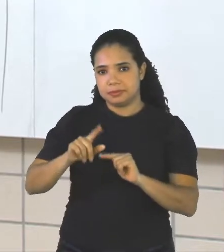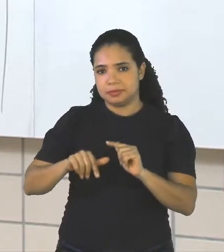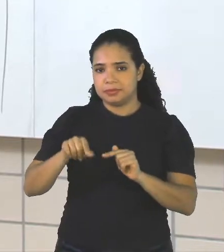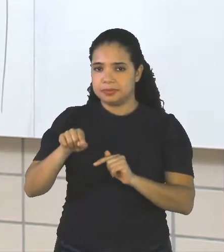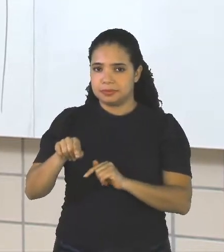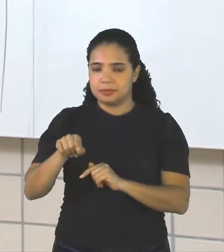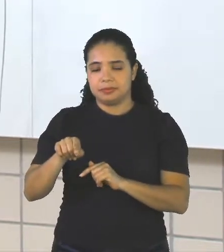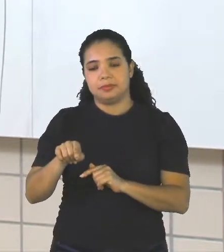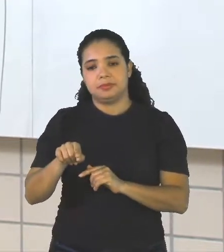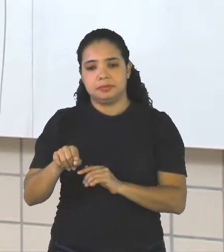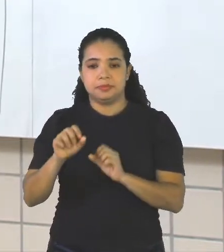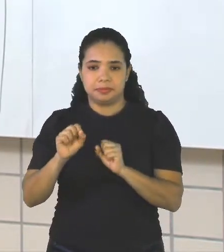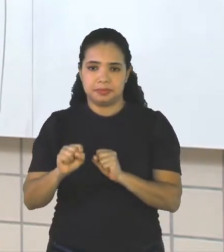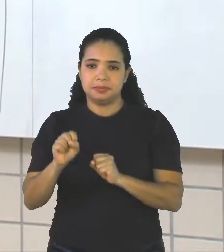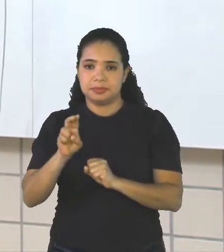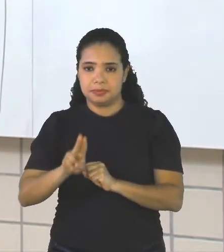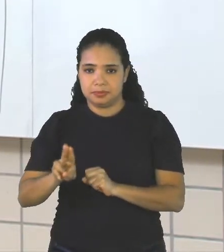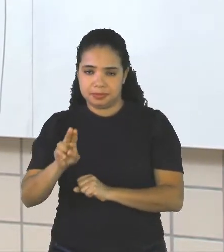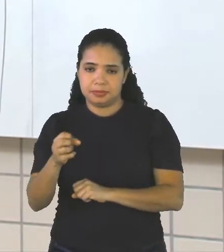forma